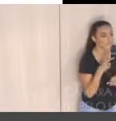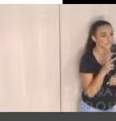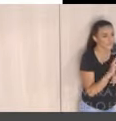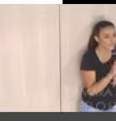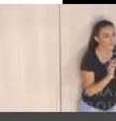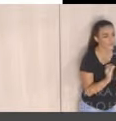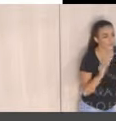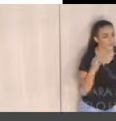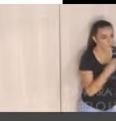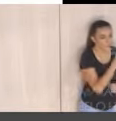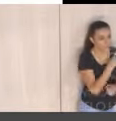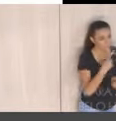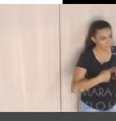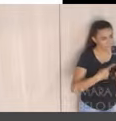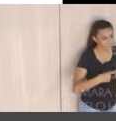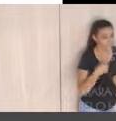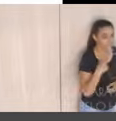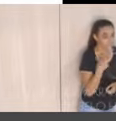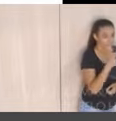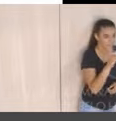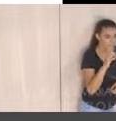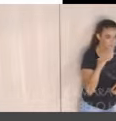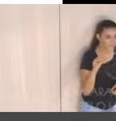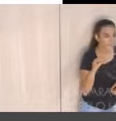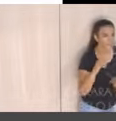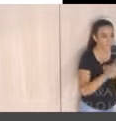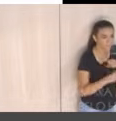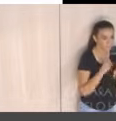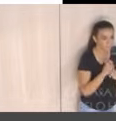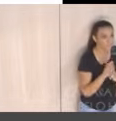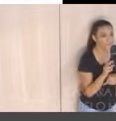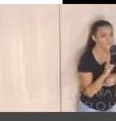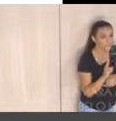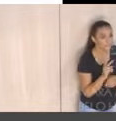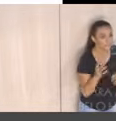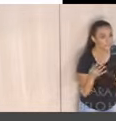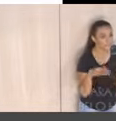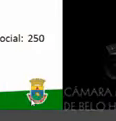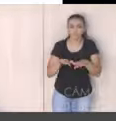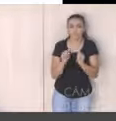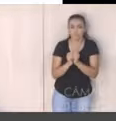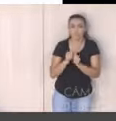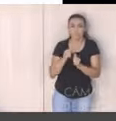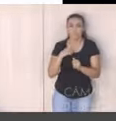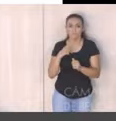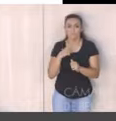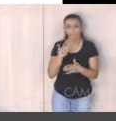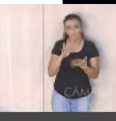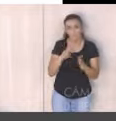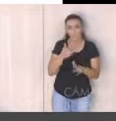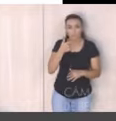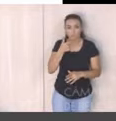da Guarda Municipal, 700 ordens de serviço por ano, gestão integrada do COPE com média de 12 mil ocorrências